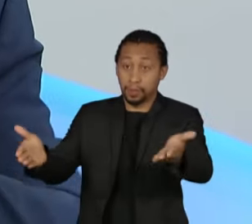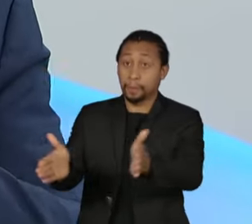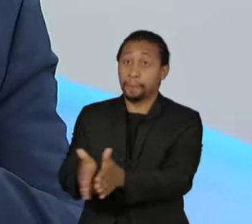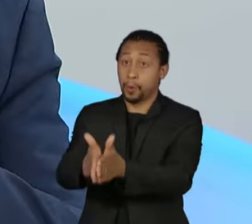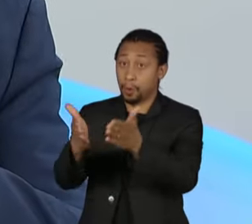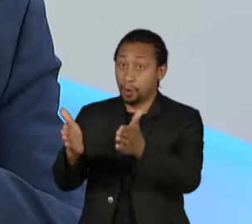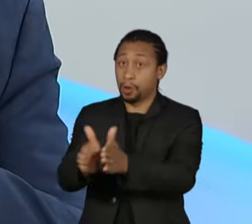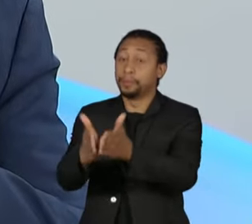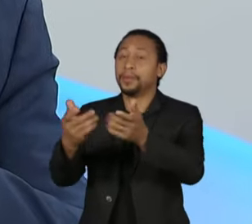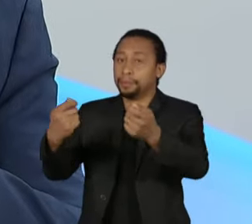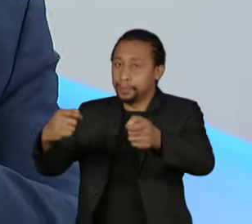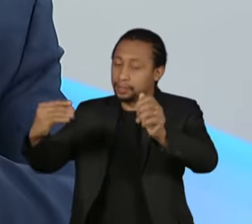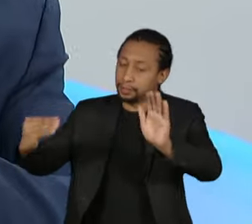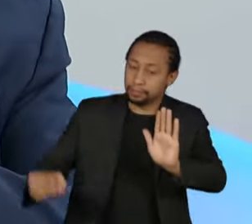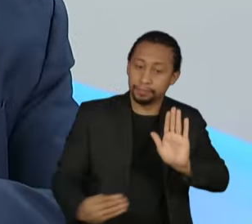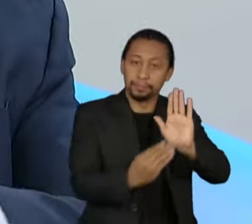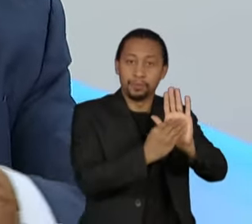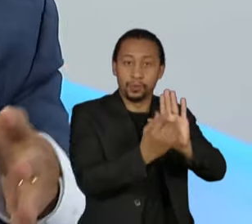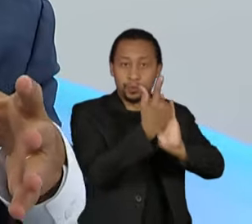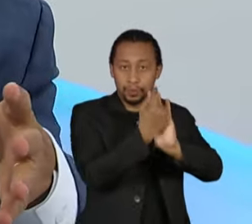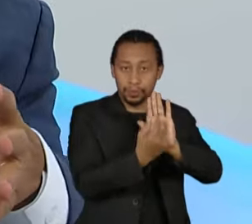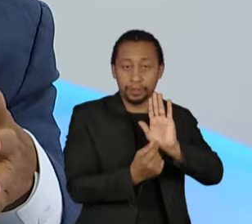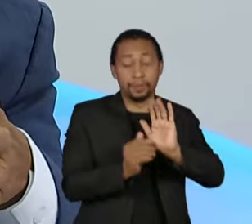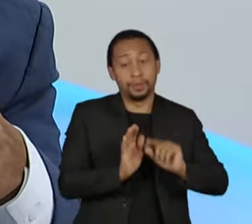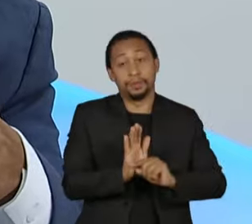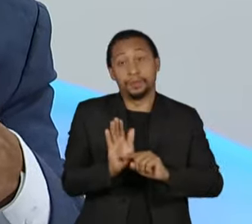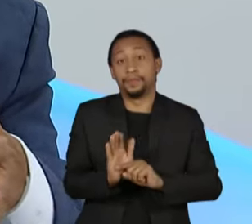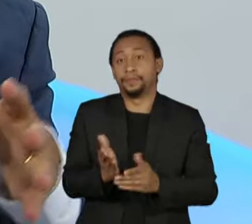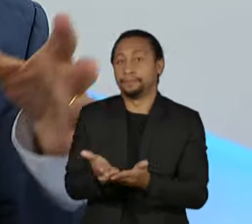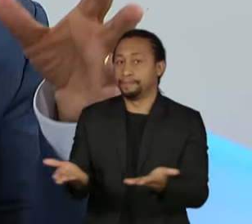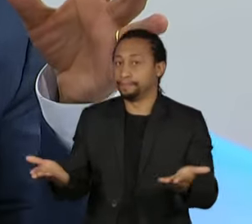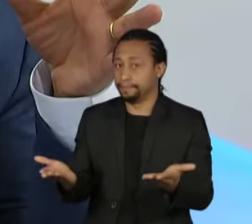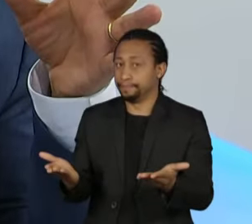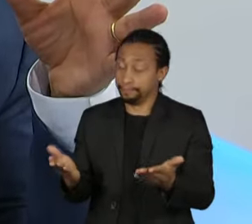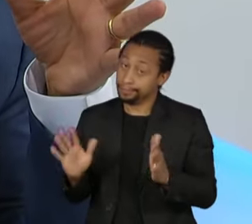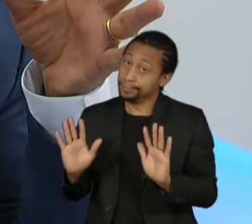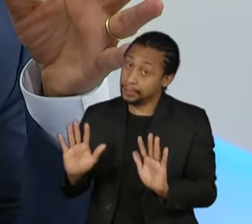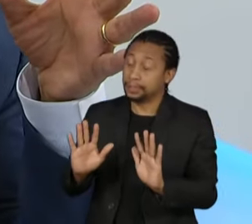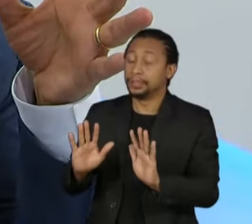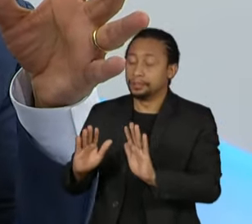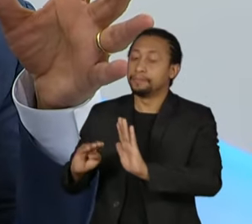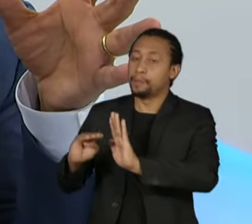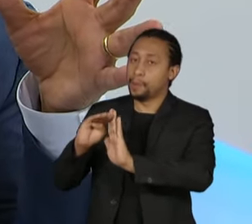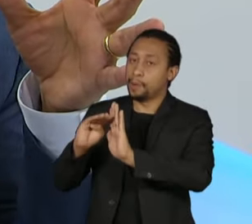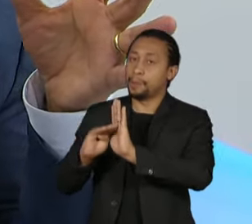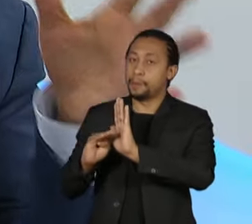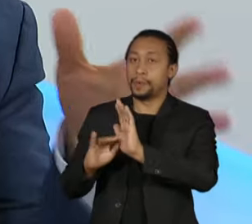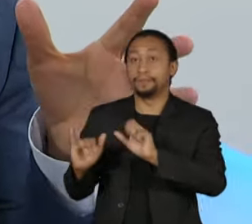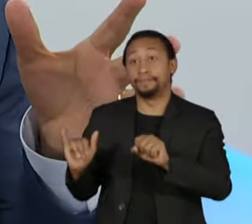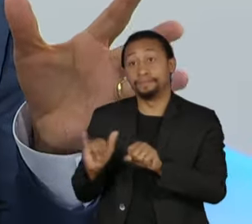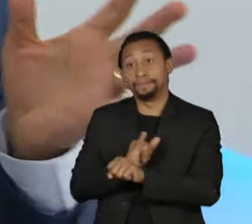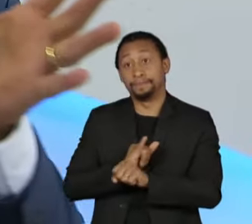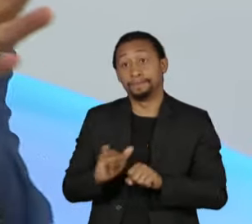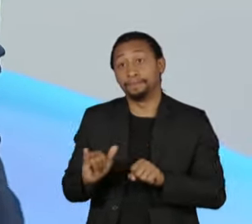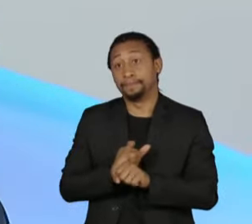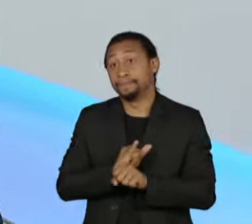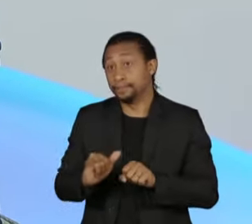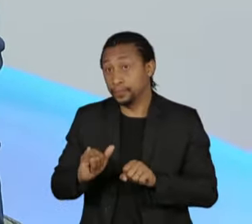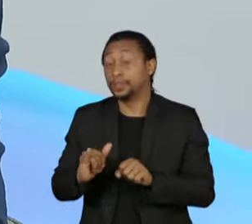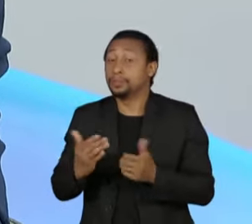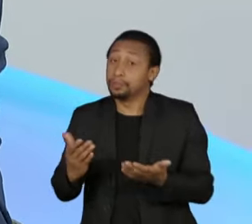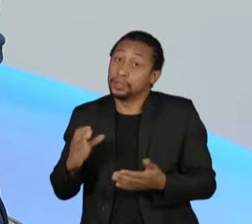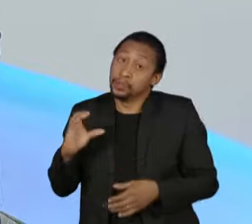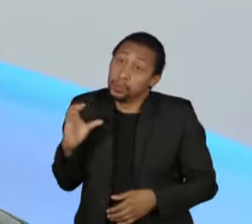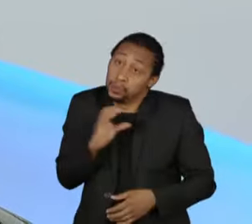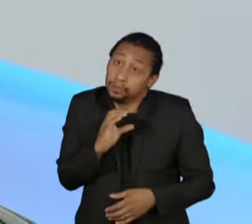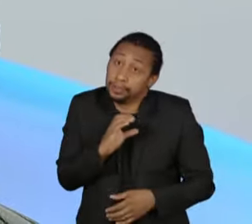A partir daí, é claro, um plano que possa, com medidas, a partir das emergências